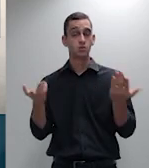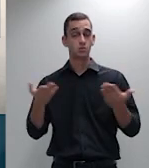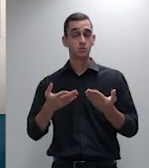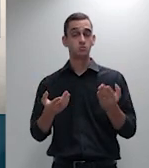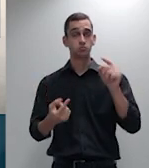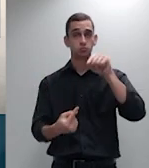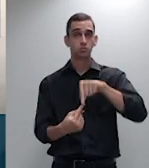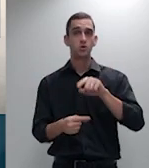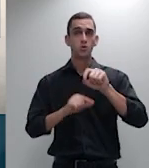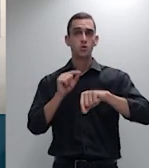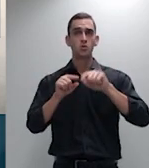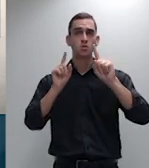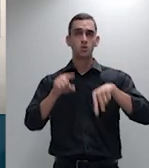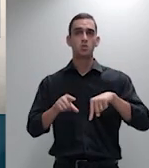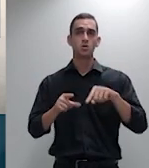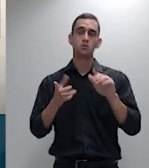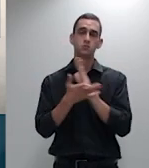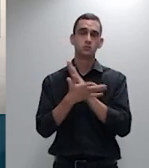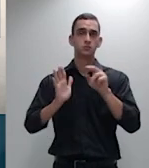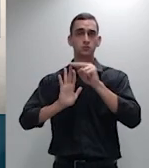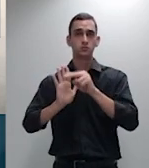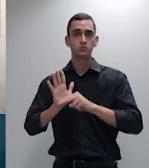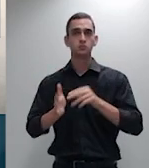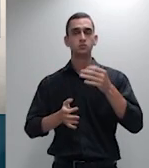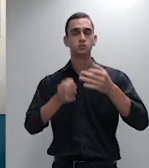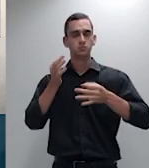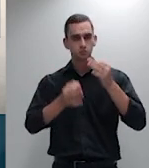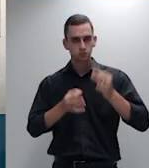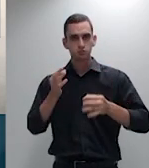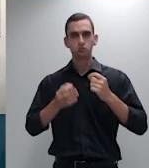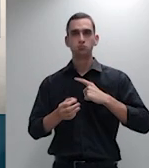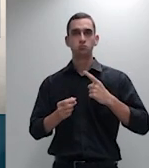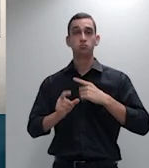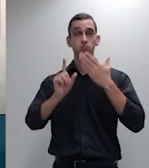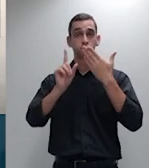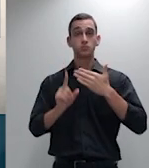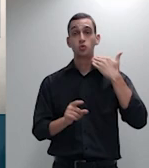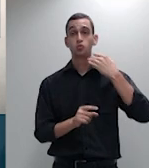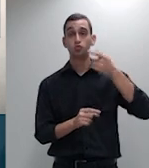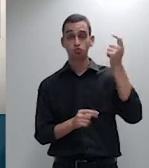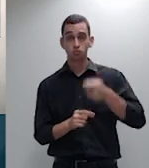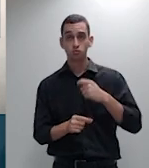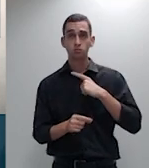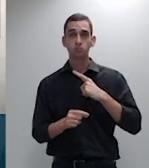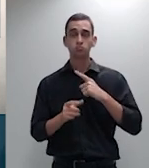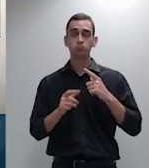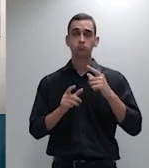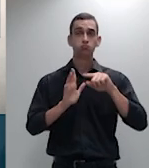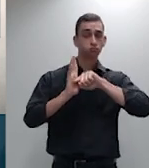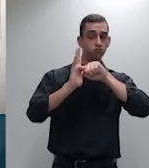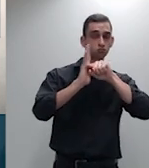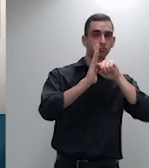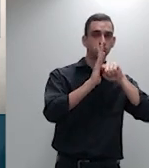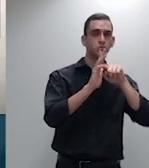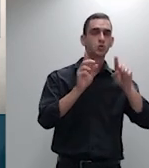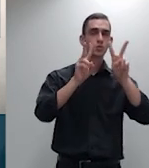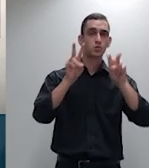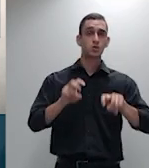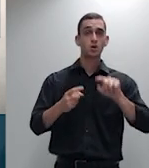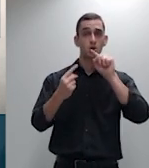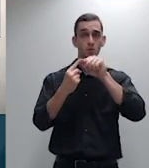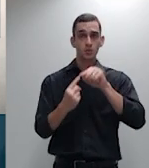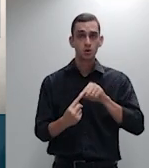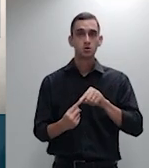pressupõe que o órgão julgador ao deliberar sobre a questão posta confira má aplicação a determinado dispositivo legal ou deixa de aplicar